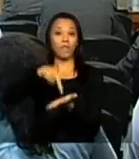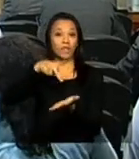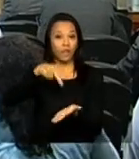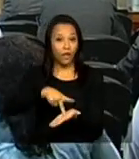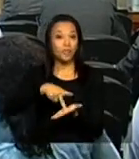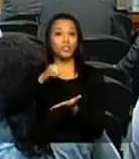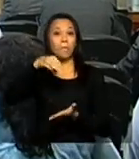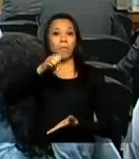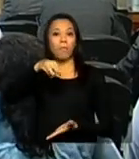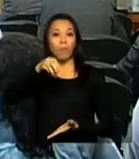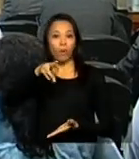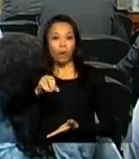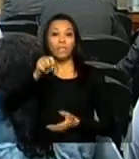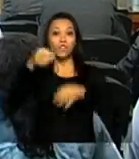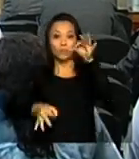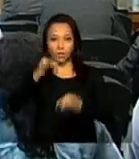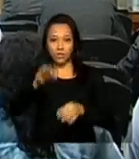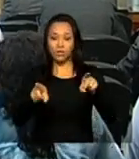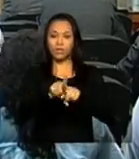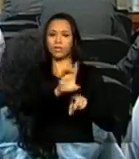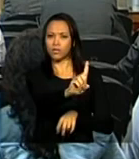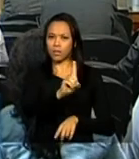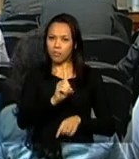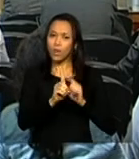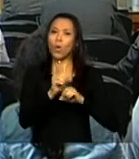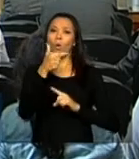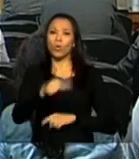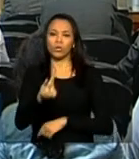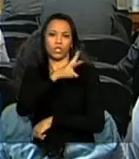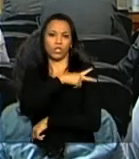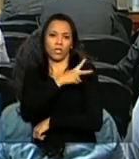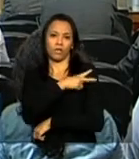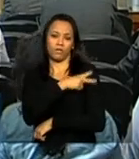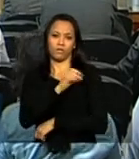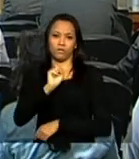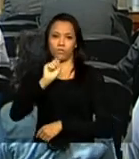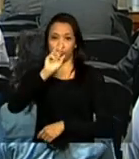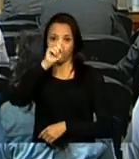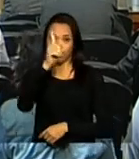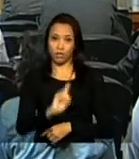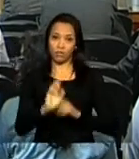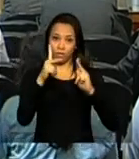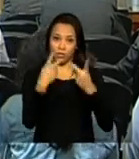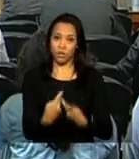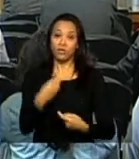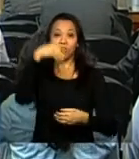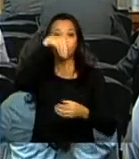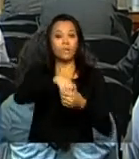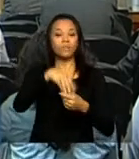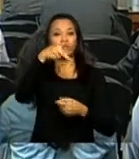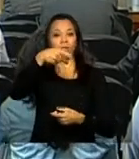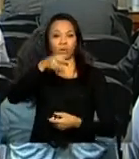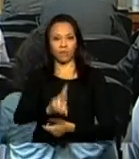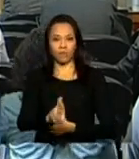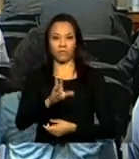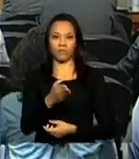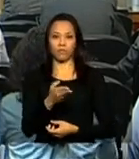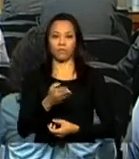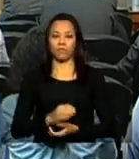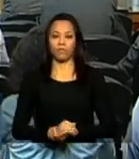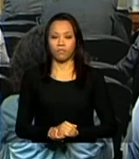Pedro Saldanha, chefe de Divisão de Direitos Humanos da Secretaria de Relações Institucionais da Presidência da República.